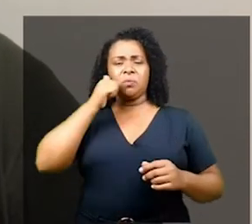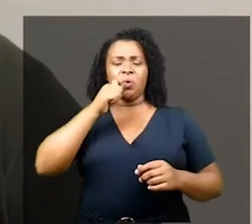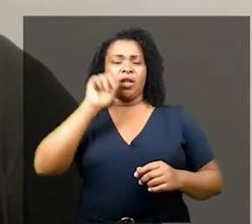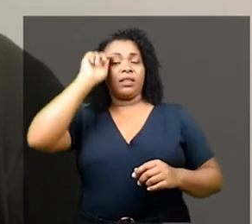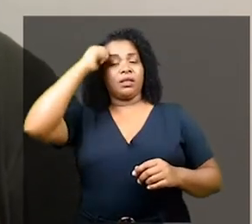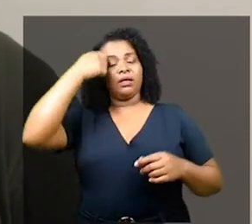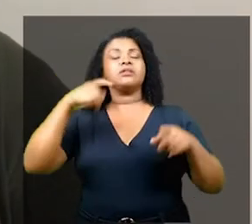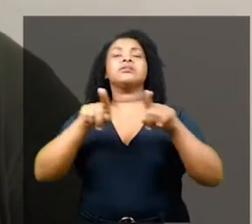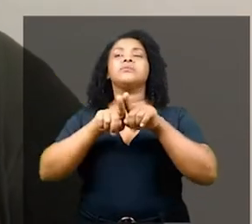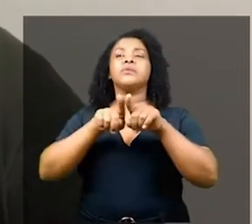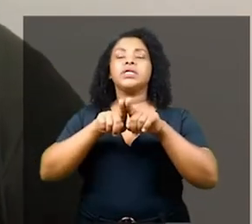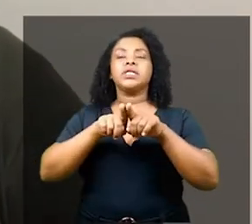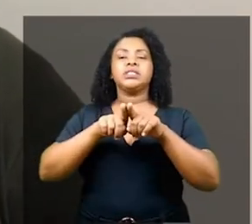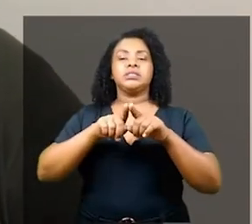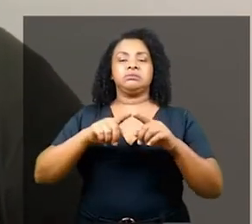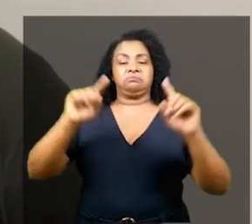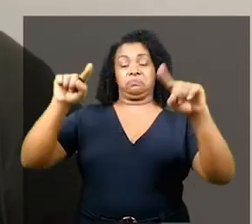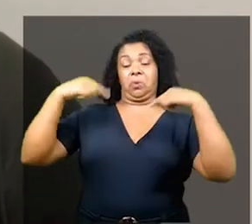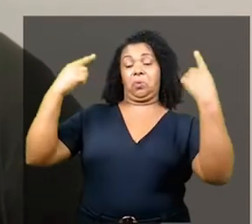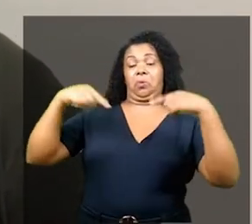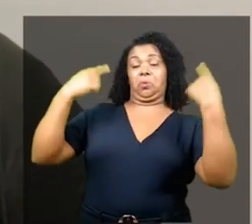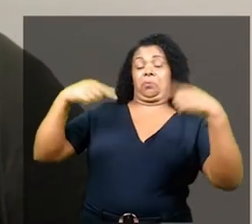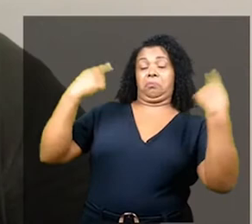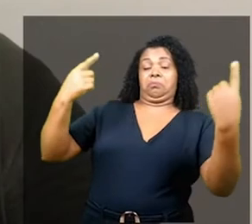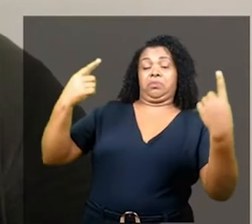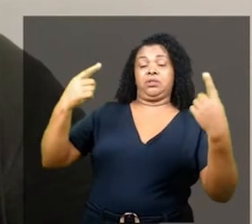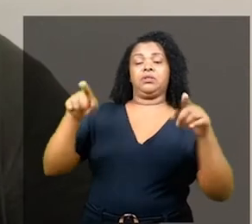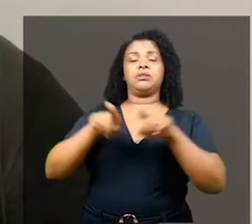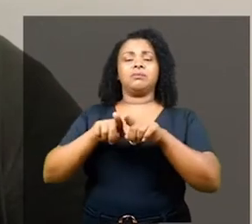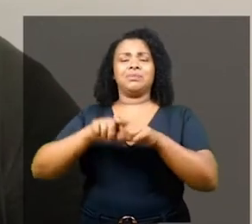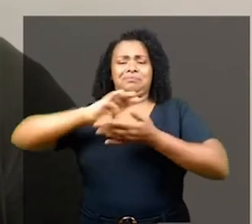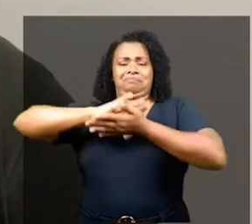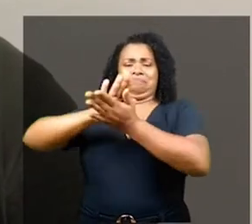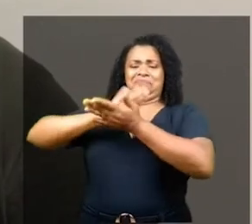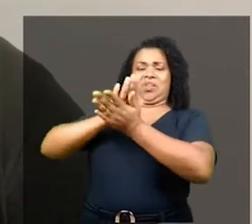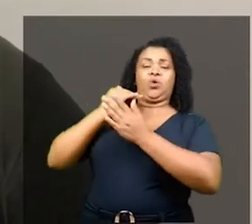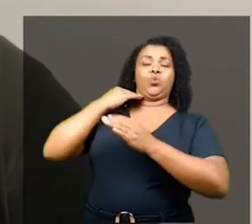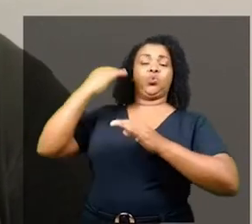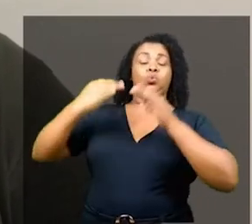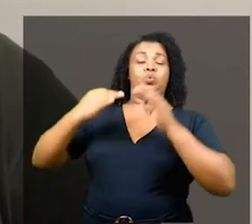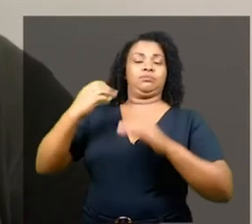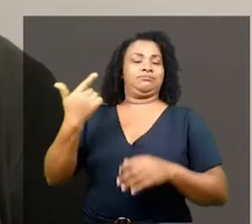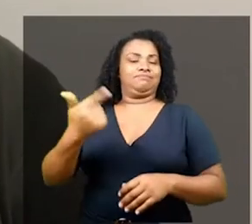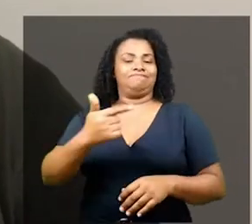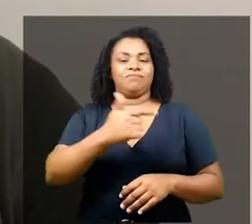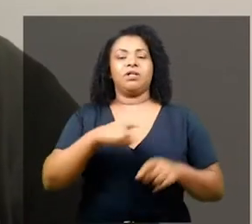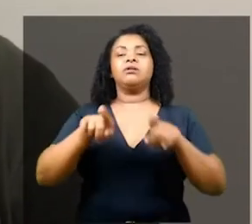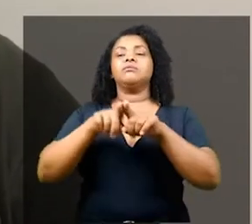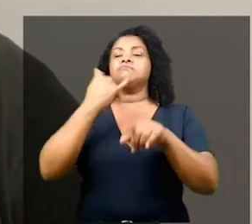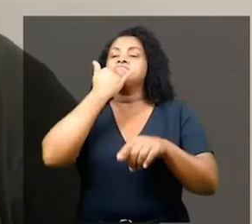ou injúrias que eu tenha sofrido sem retratação e sem injustiça. Isso